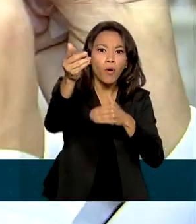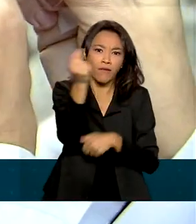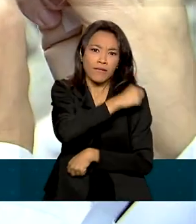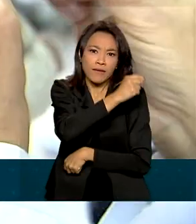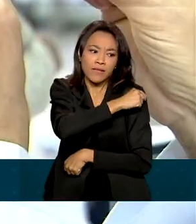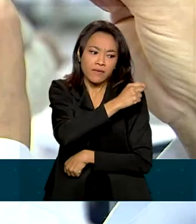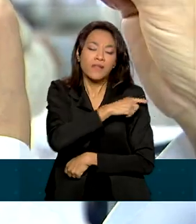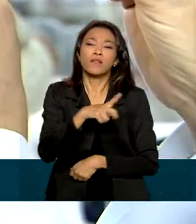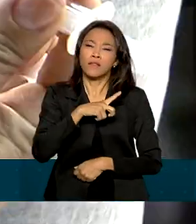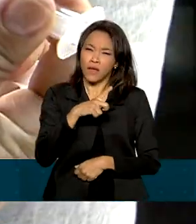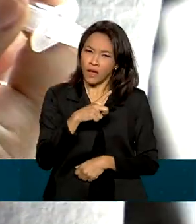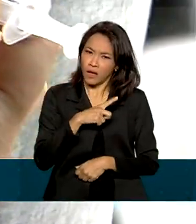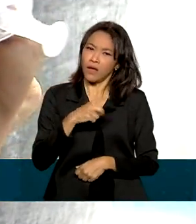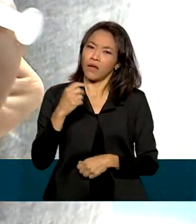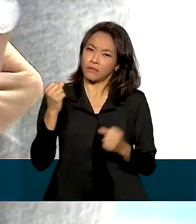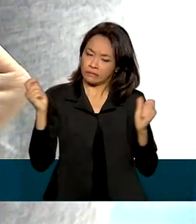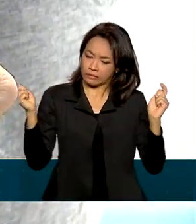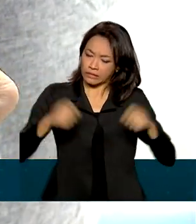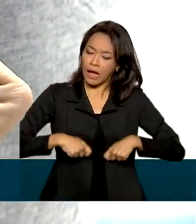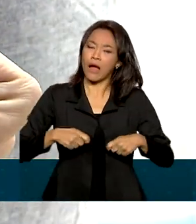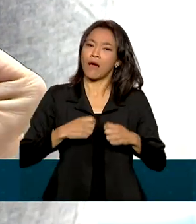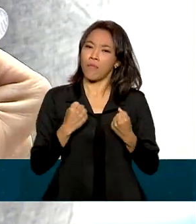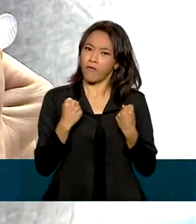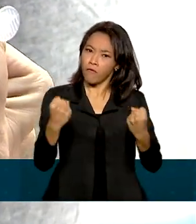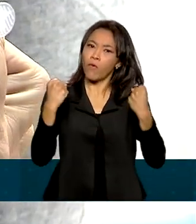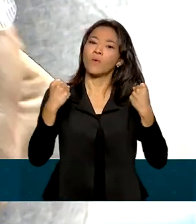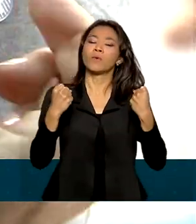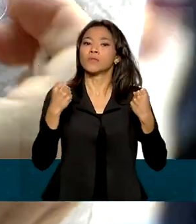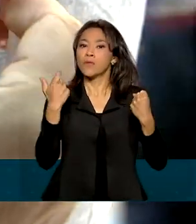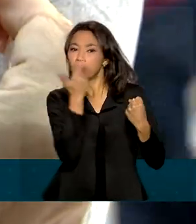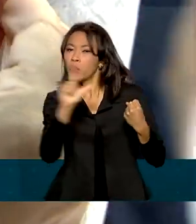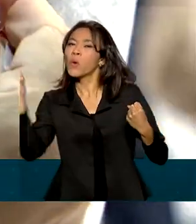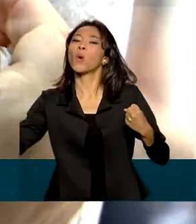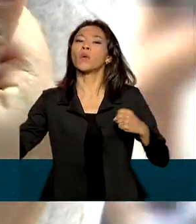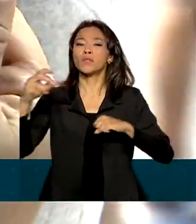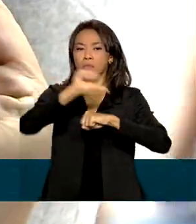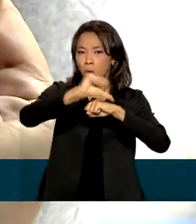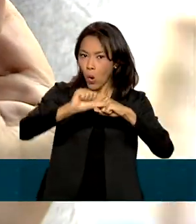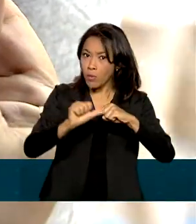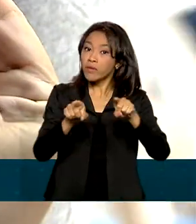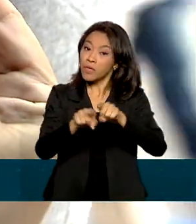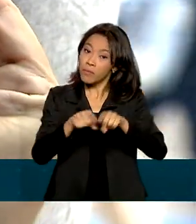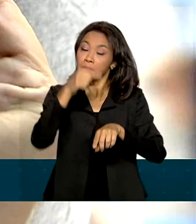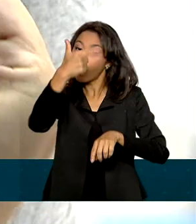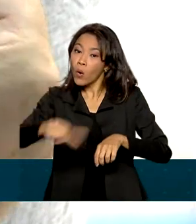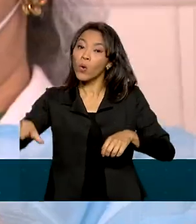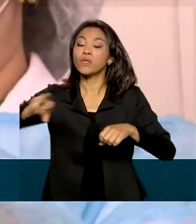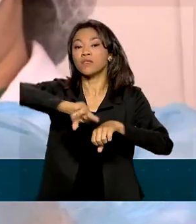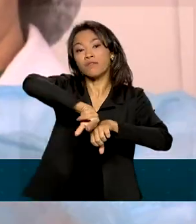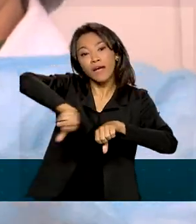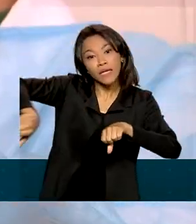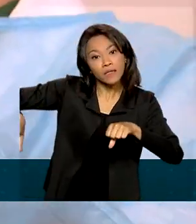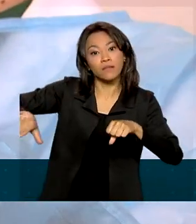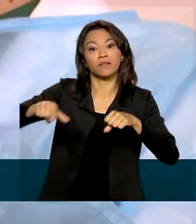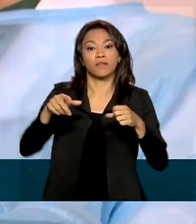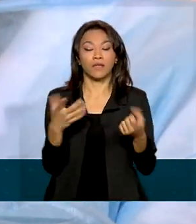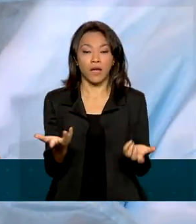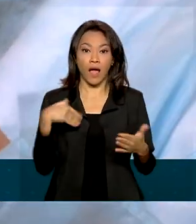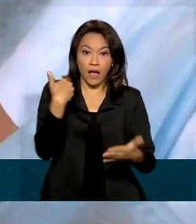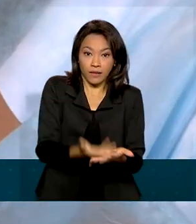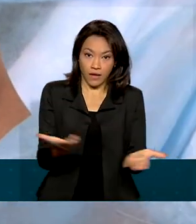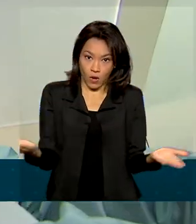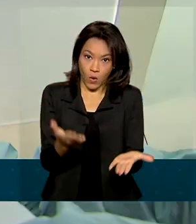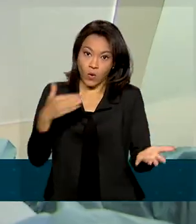força para passar não só pela Ômicron, mas também por outras possíveis variantes do novo coronavírus. Até o momento, o governo federal